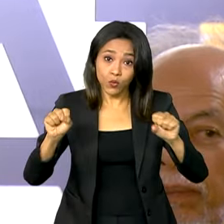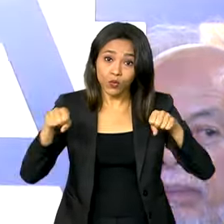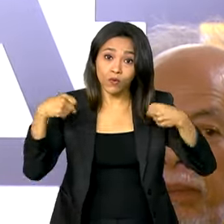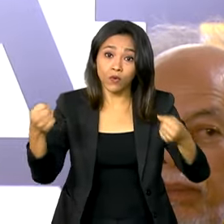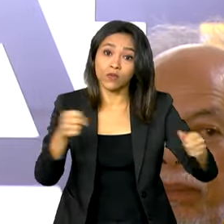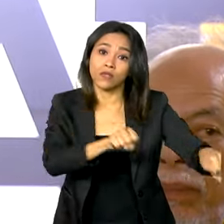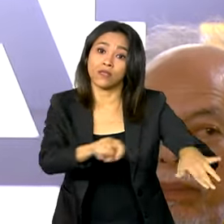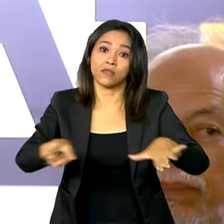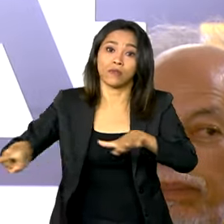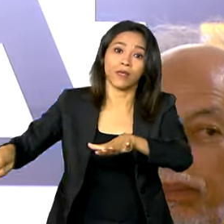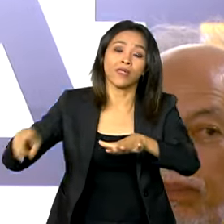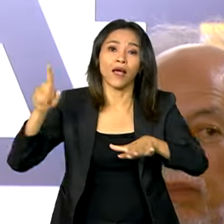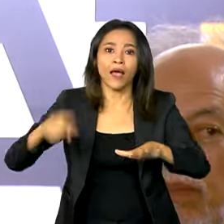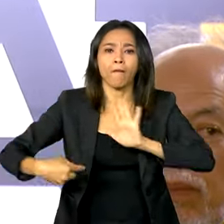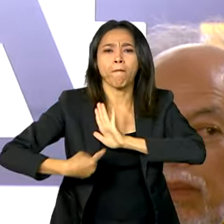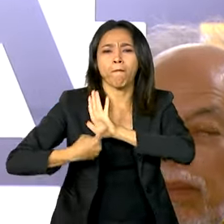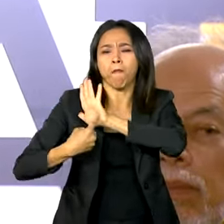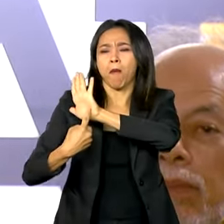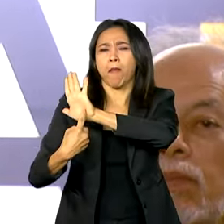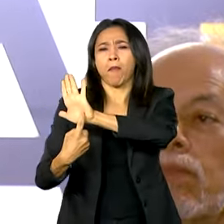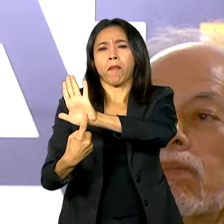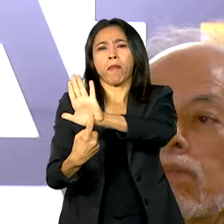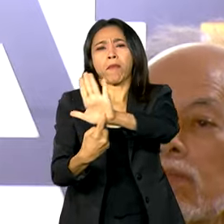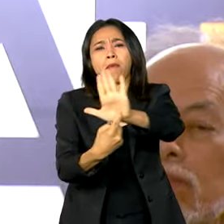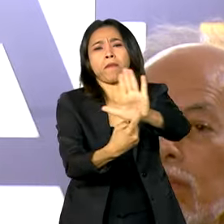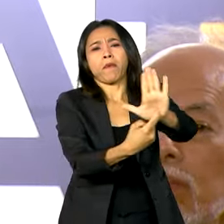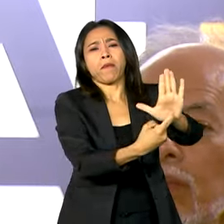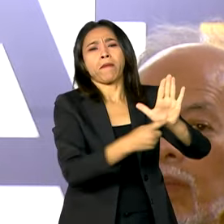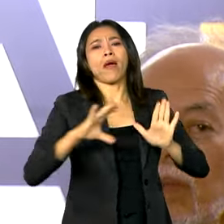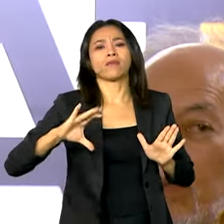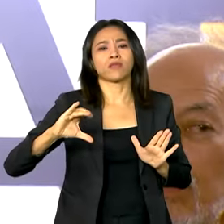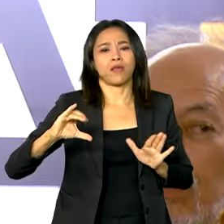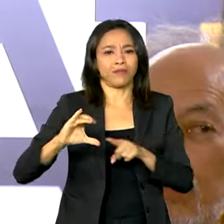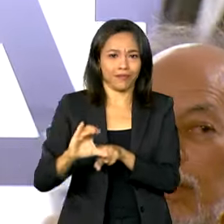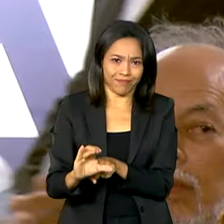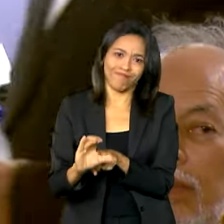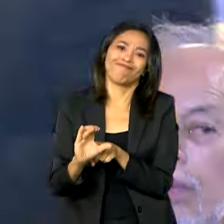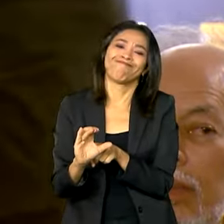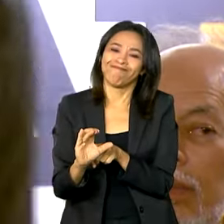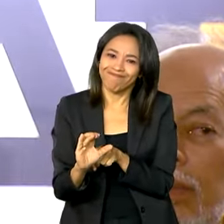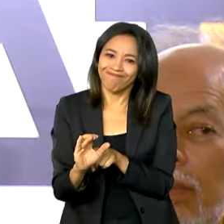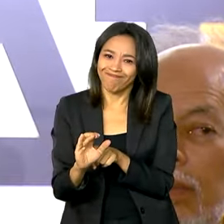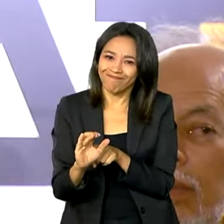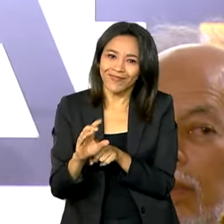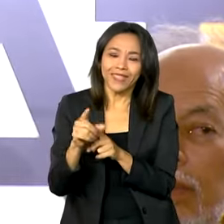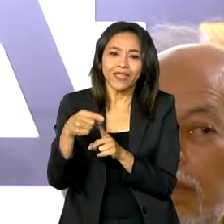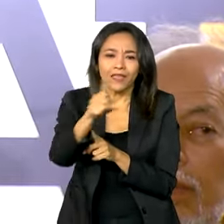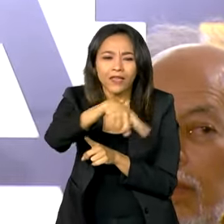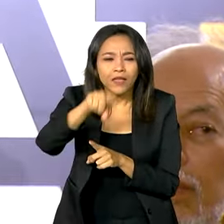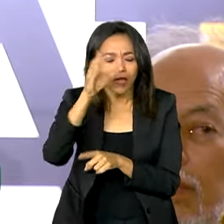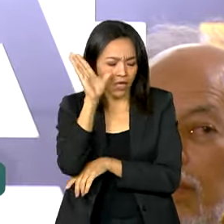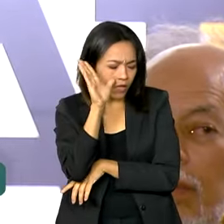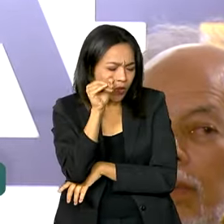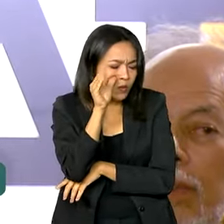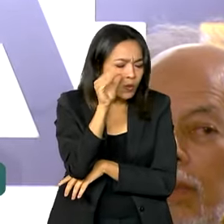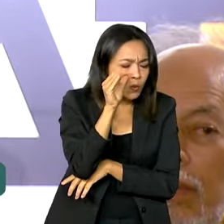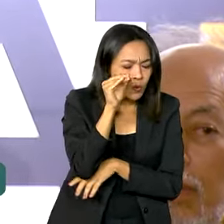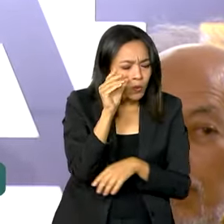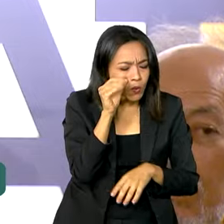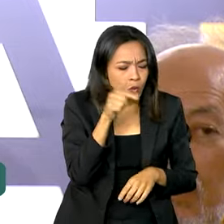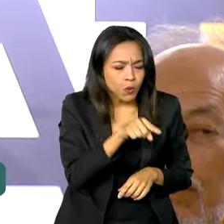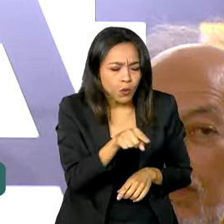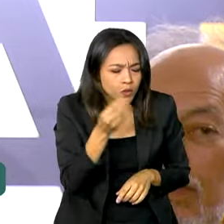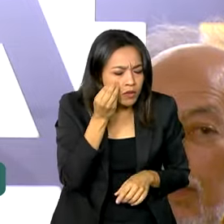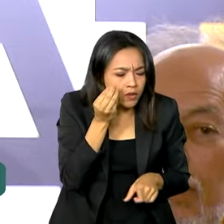fazer uma ode à ciência. Fazer com que a observação, o